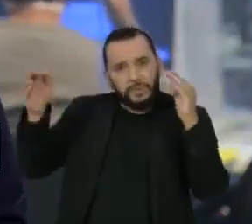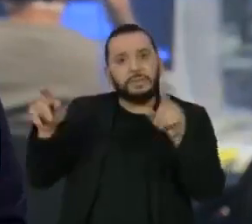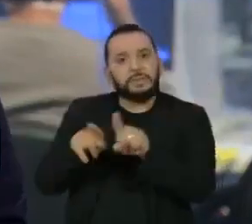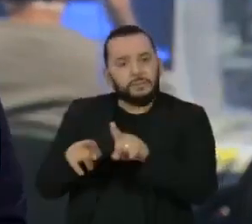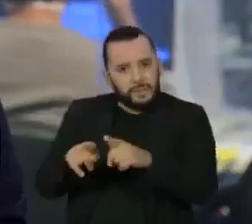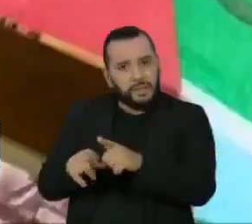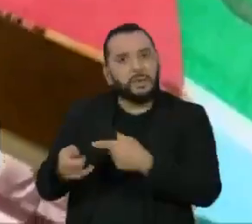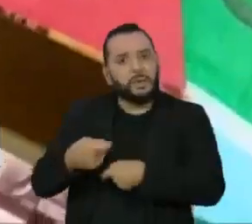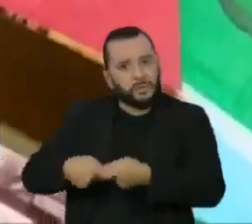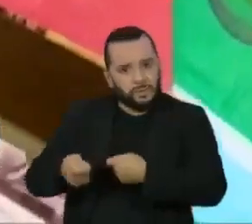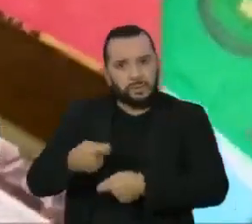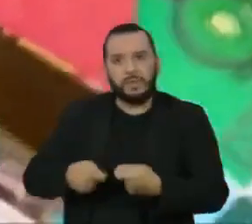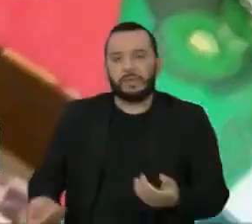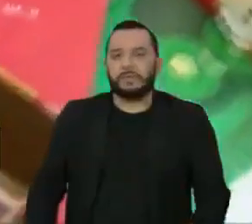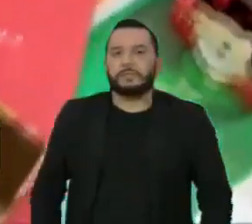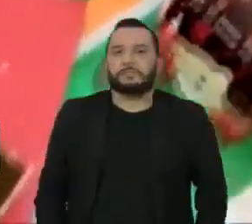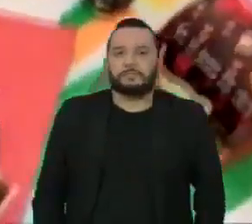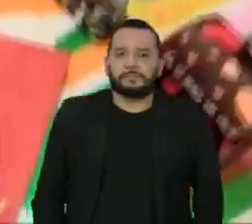a econômica.